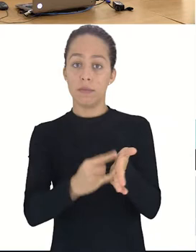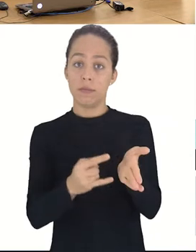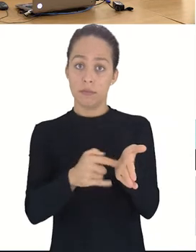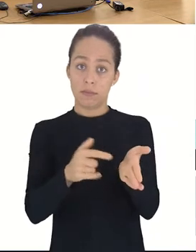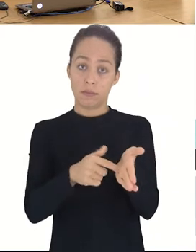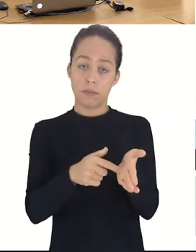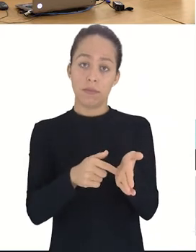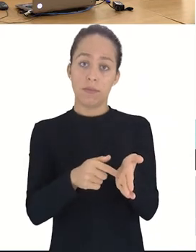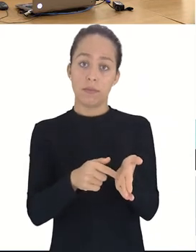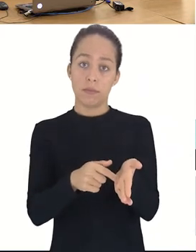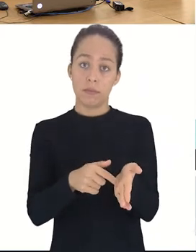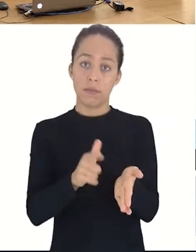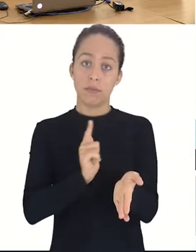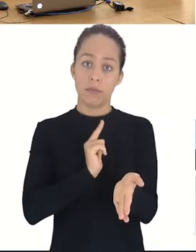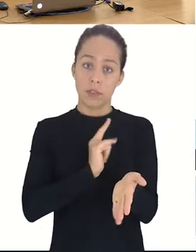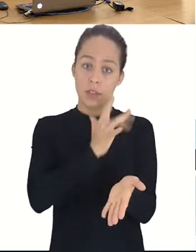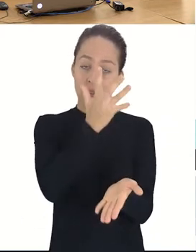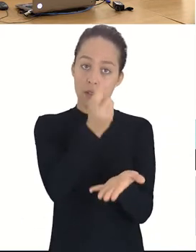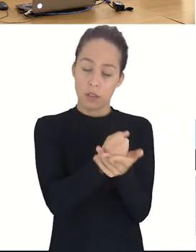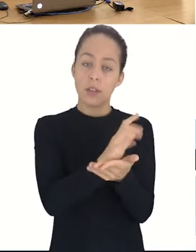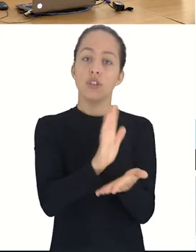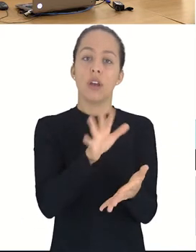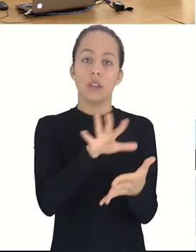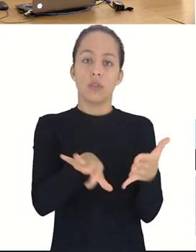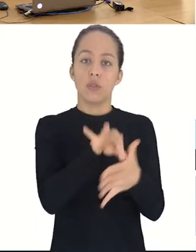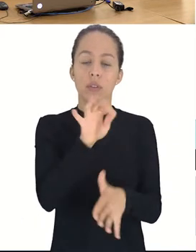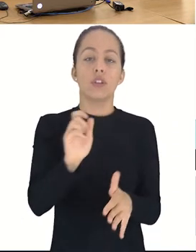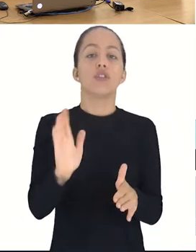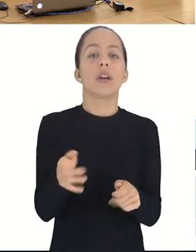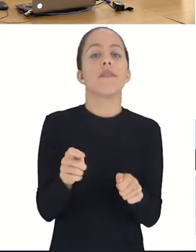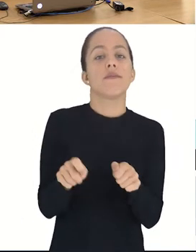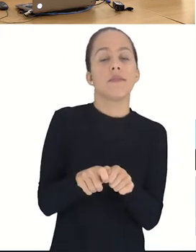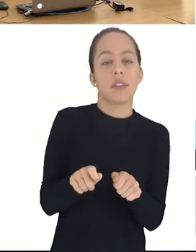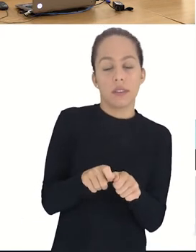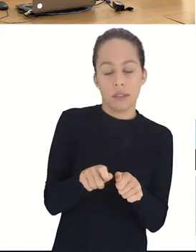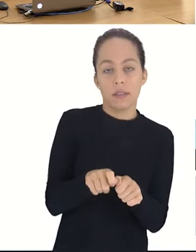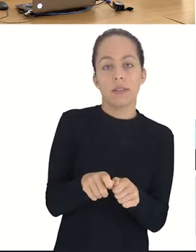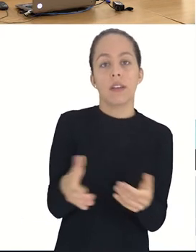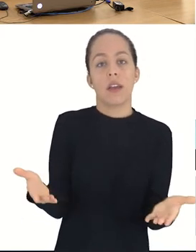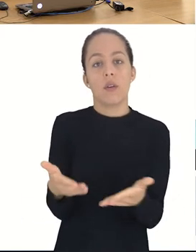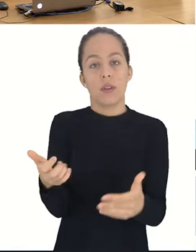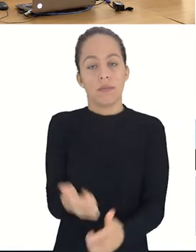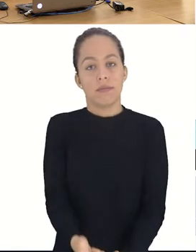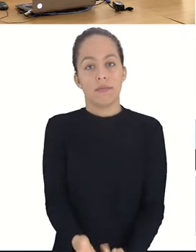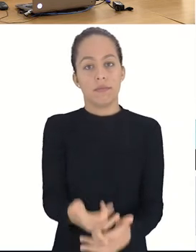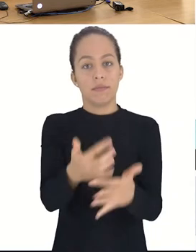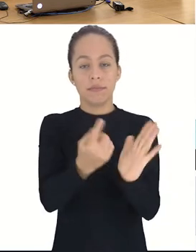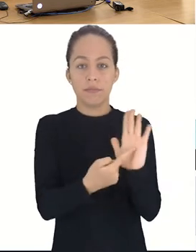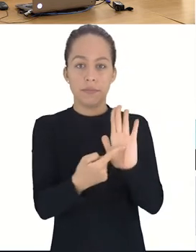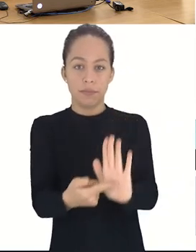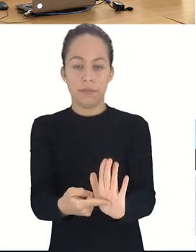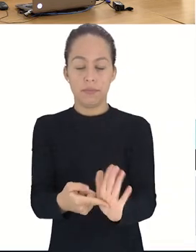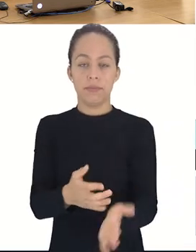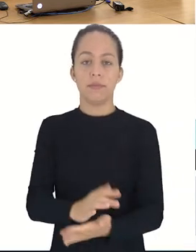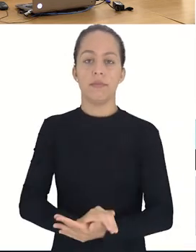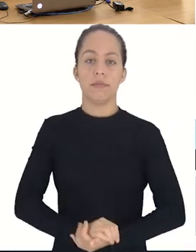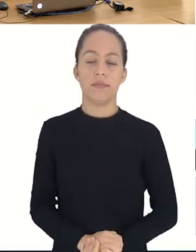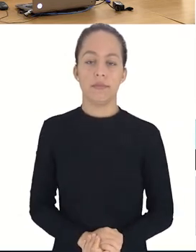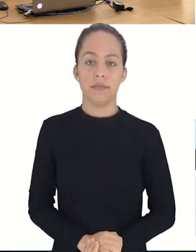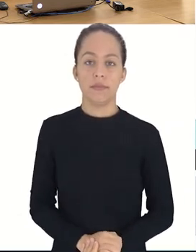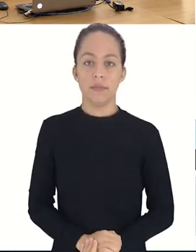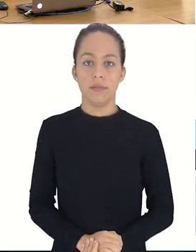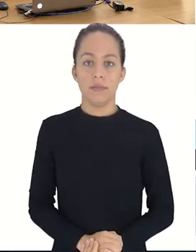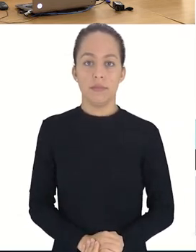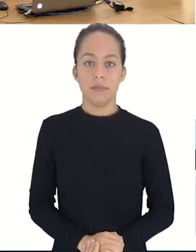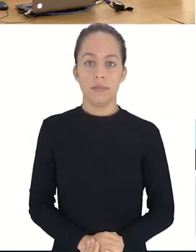O arquivo já foi, já teve o download concluído, o sorteio já foi realizado, vamos então rumar para o final